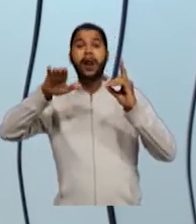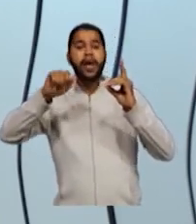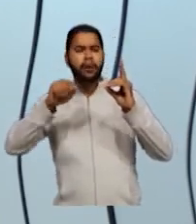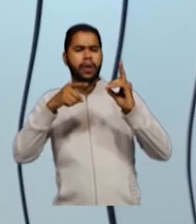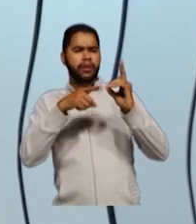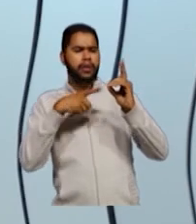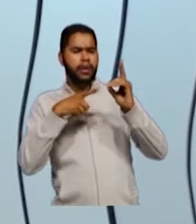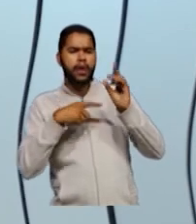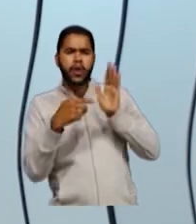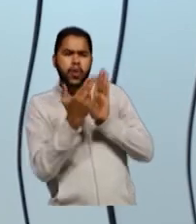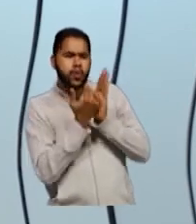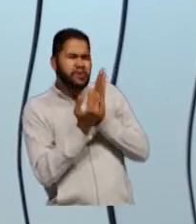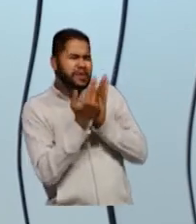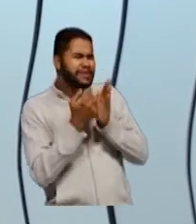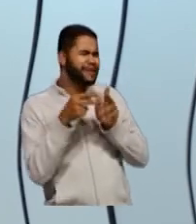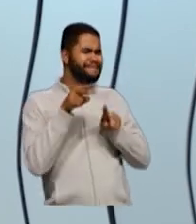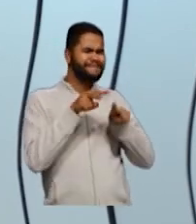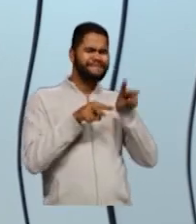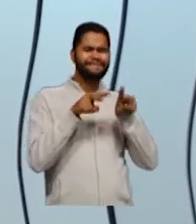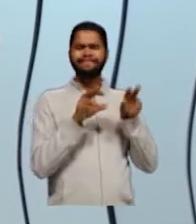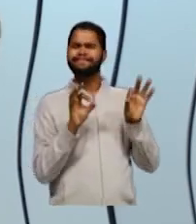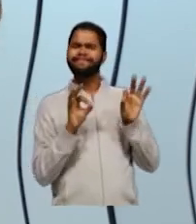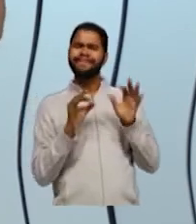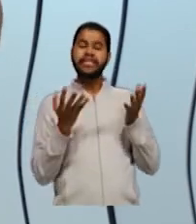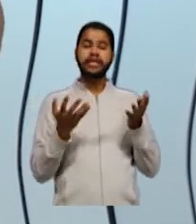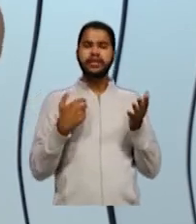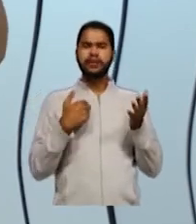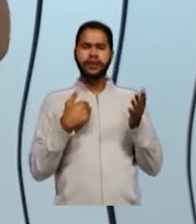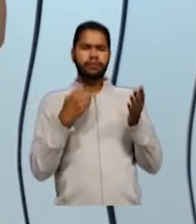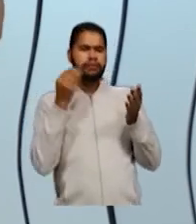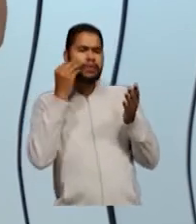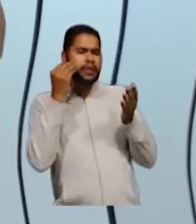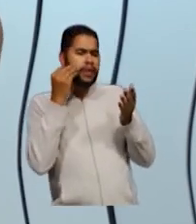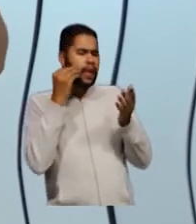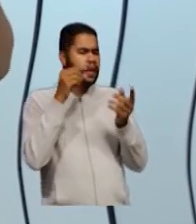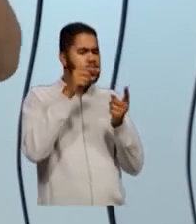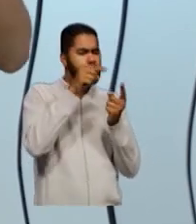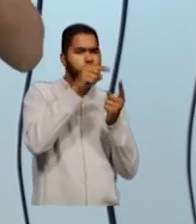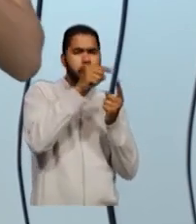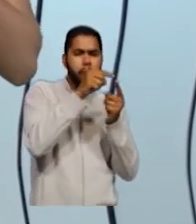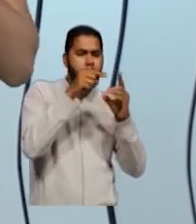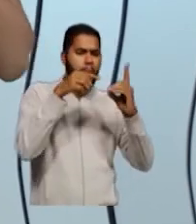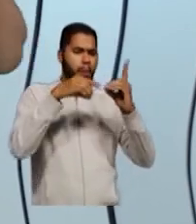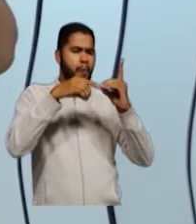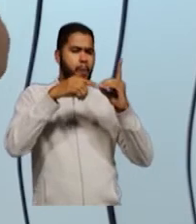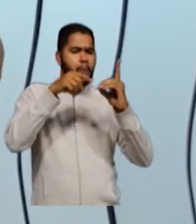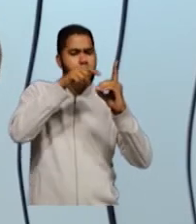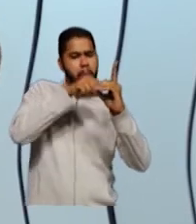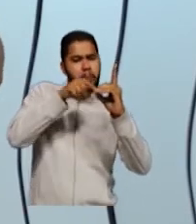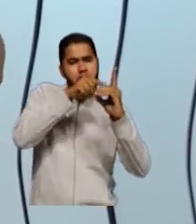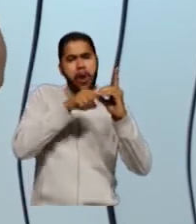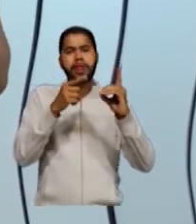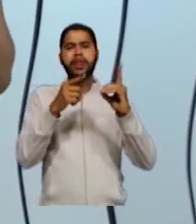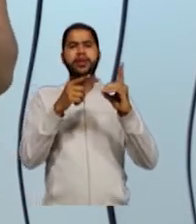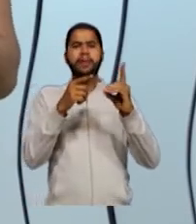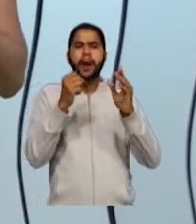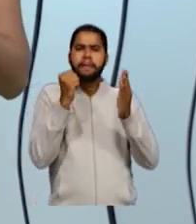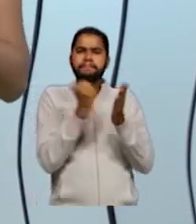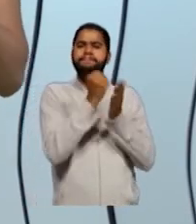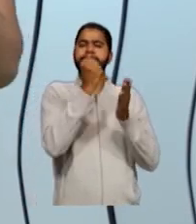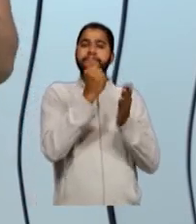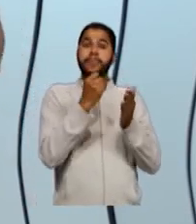desenho e você não conseguir bem visualizar, coloque, faz uma marcação, uma bolinha, coloque algum sinal ali para você